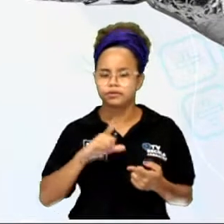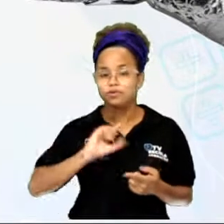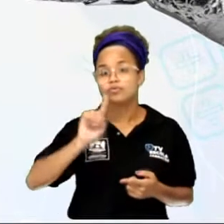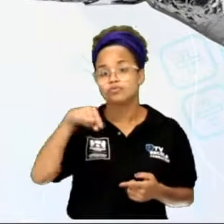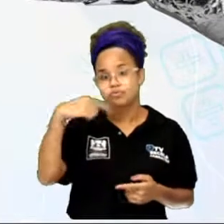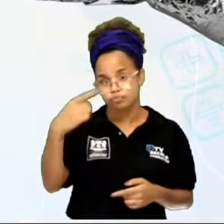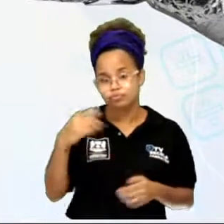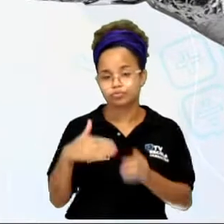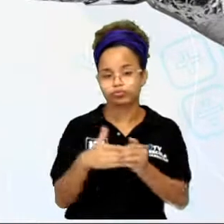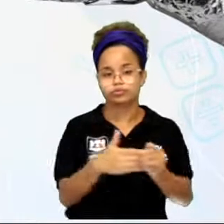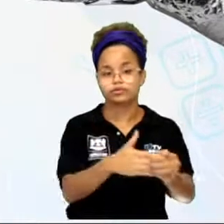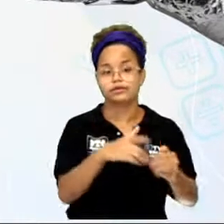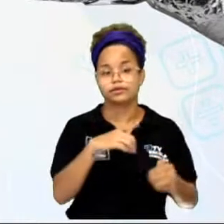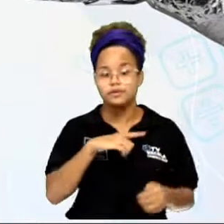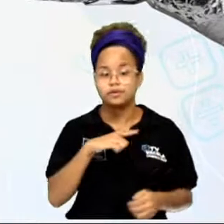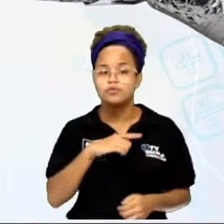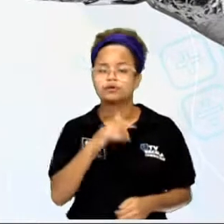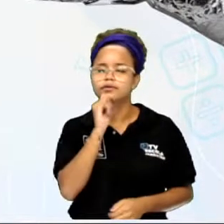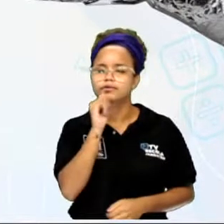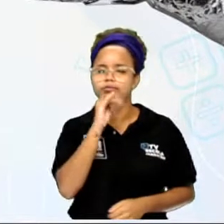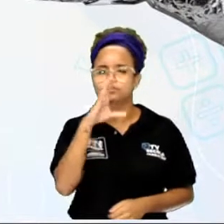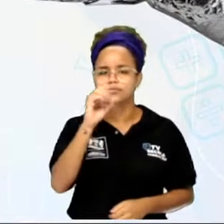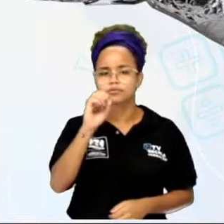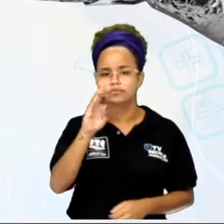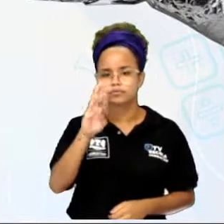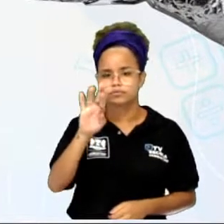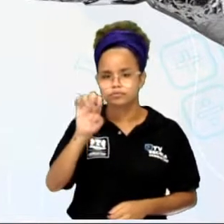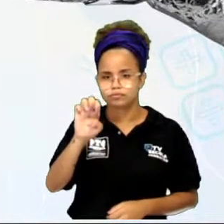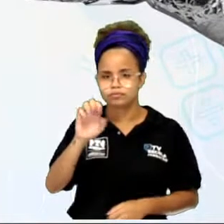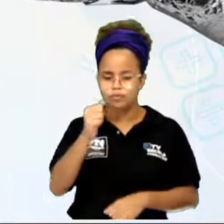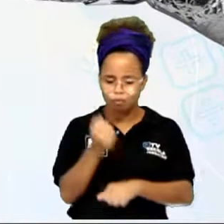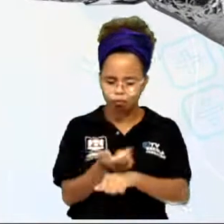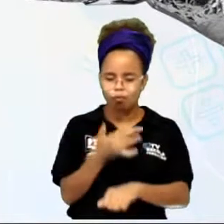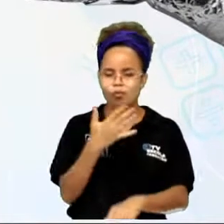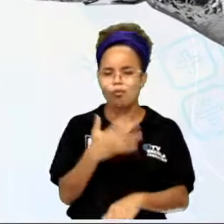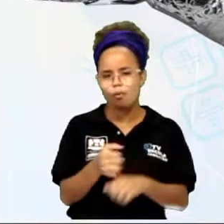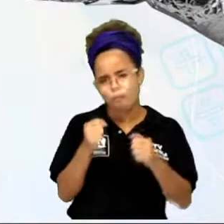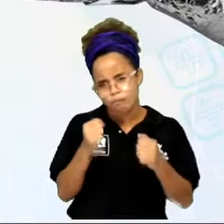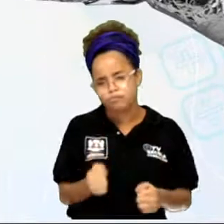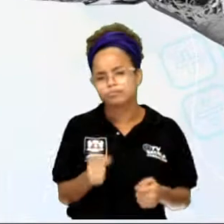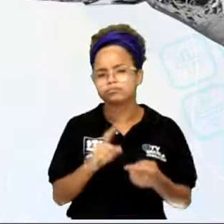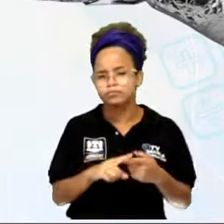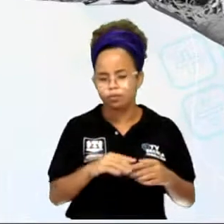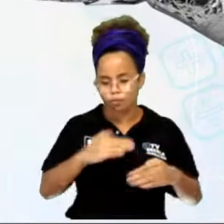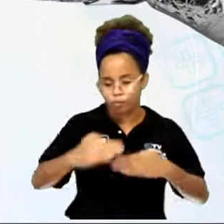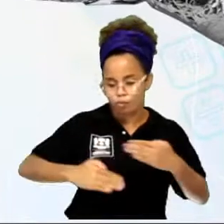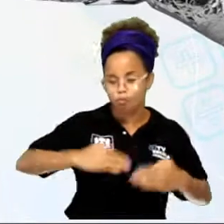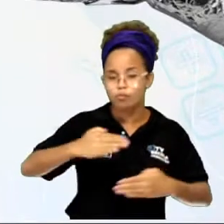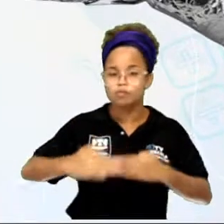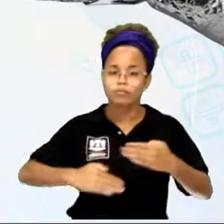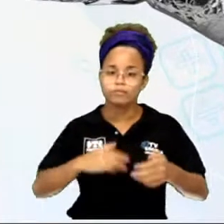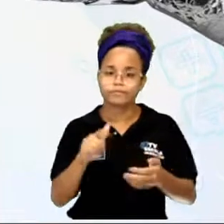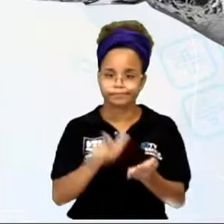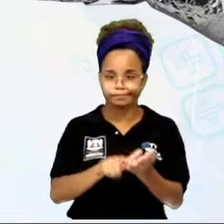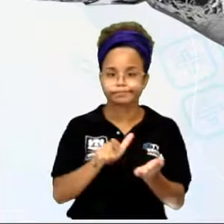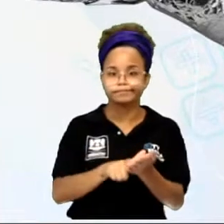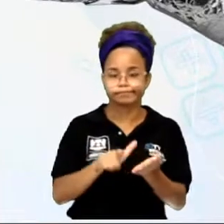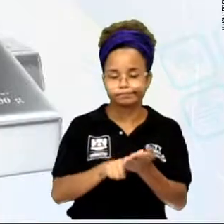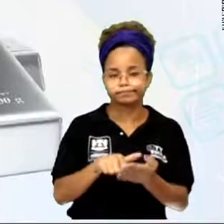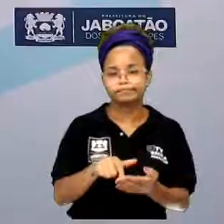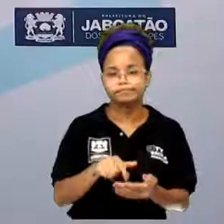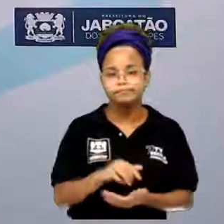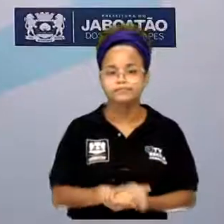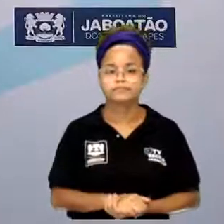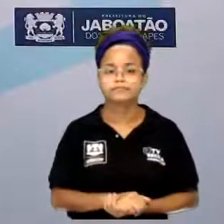do cobre, né? E do alumínio, pode ser aquele seu papel alumínio que você tem aí na cozinha de casa, por exemplo.